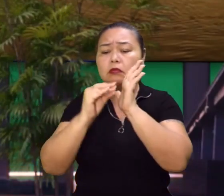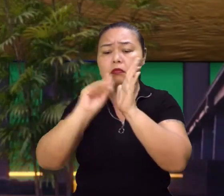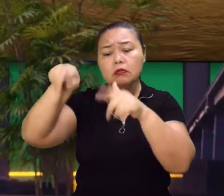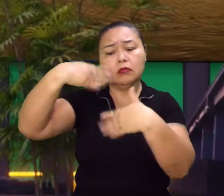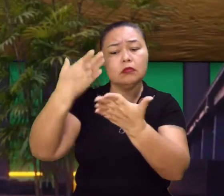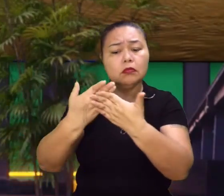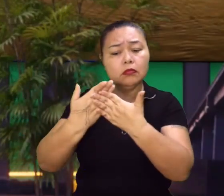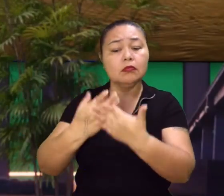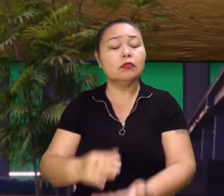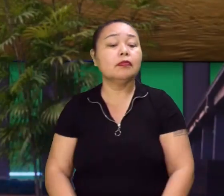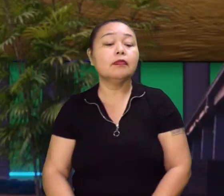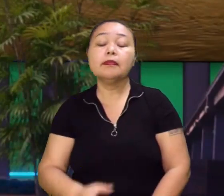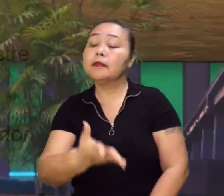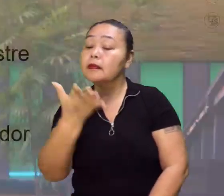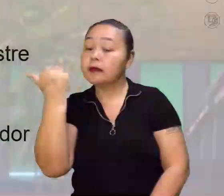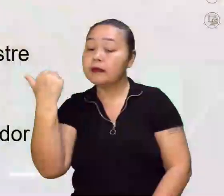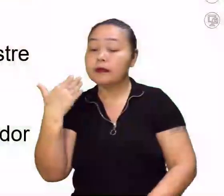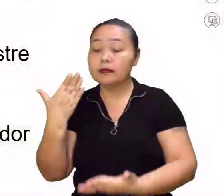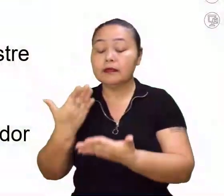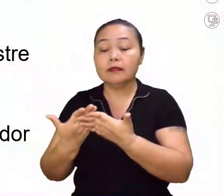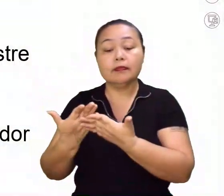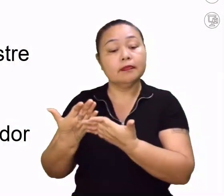próximas aulas. Vamos lá no quadro.